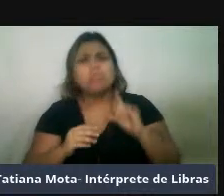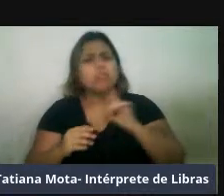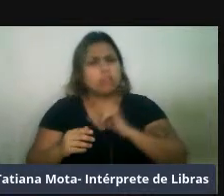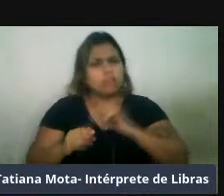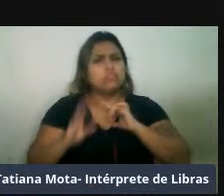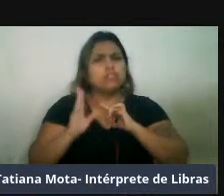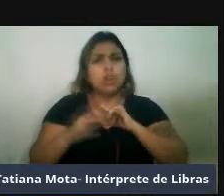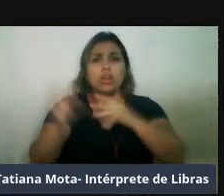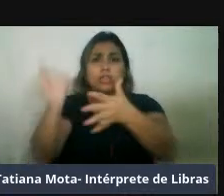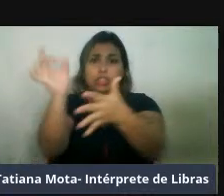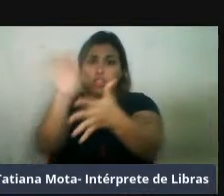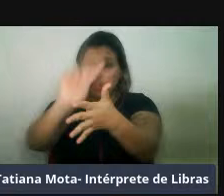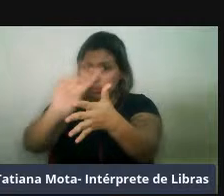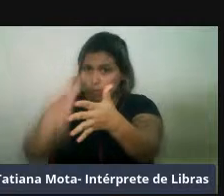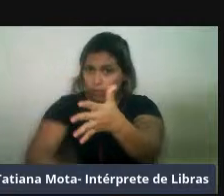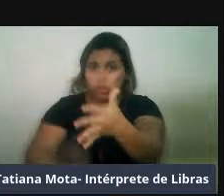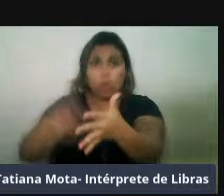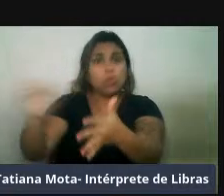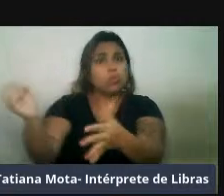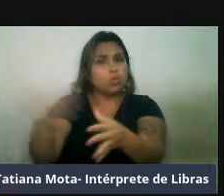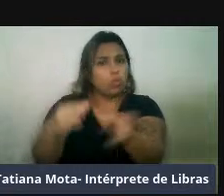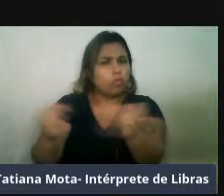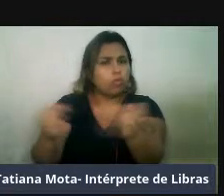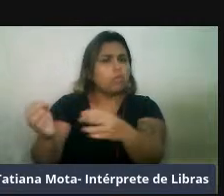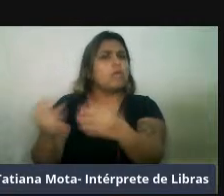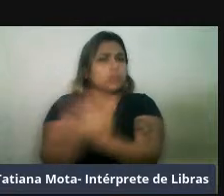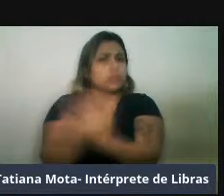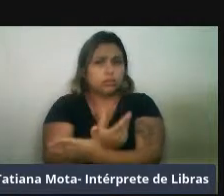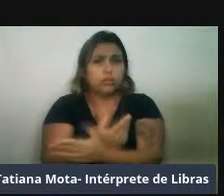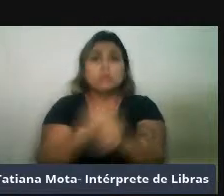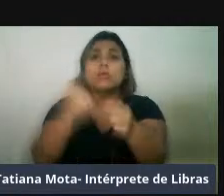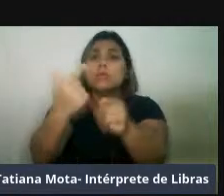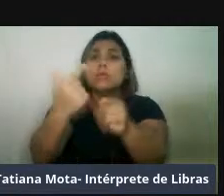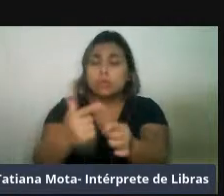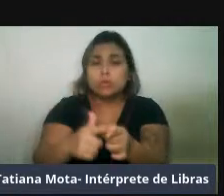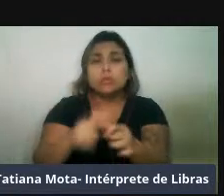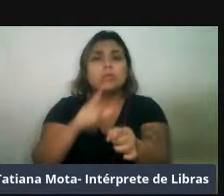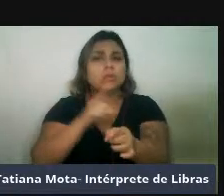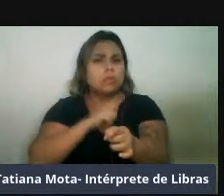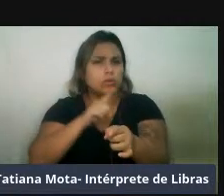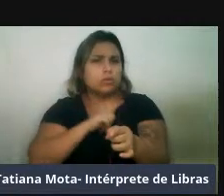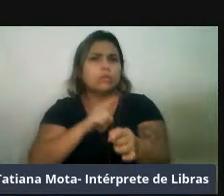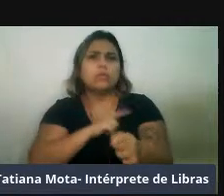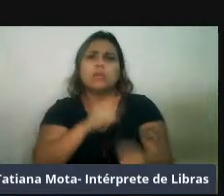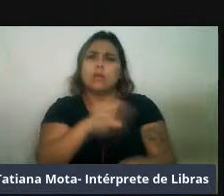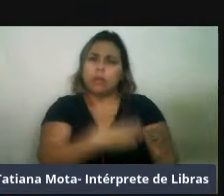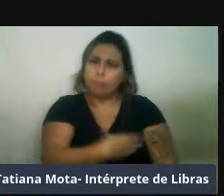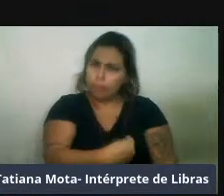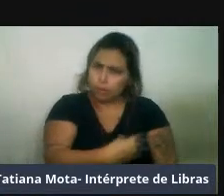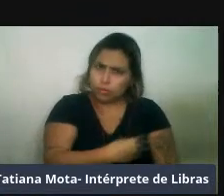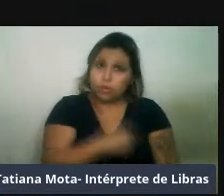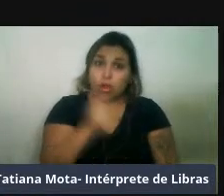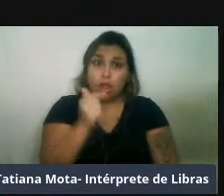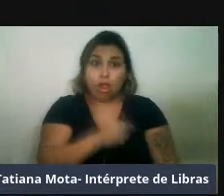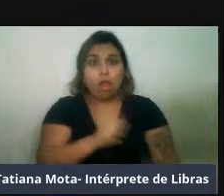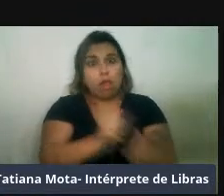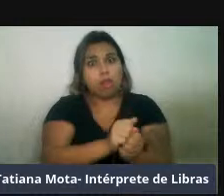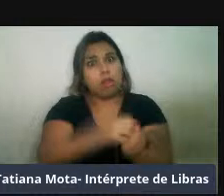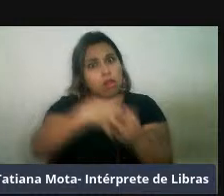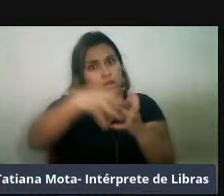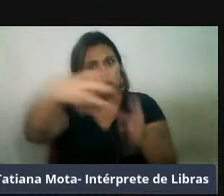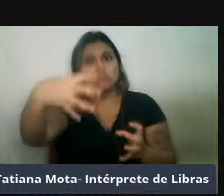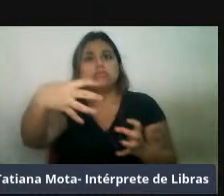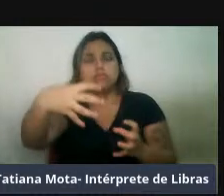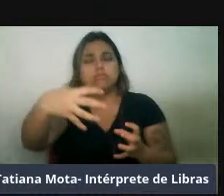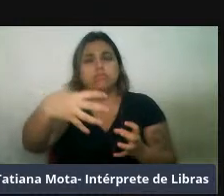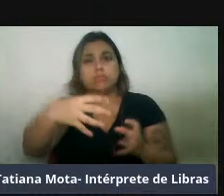recentemente. Isso é algo bem inusitado, né, porque nós estamos falando de mamíferos, que são animais de grande porte, e aí nós temos espécies